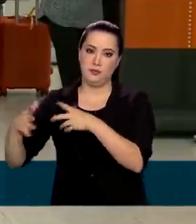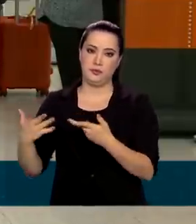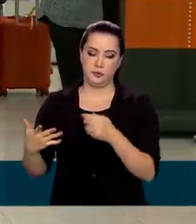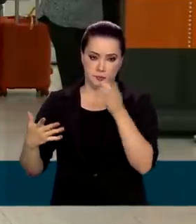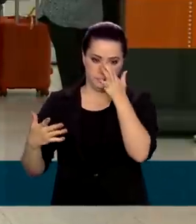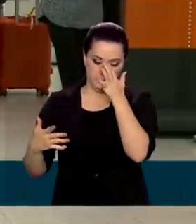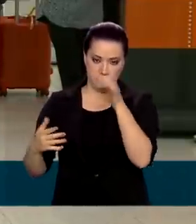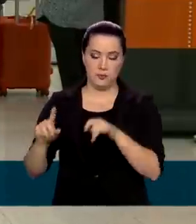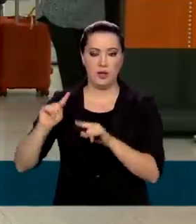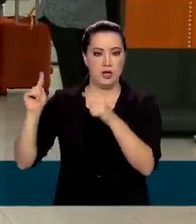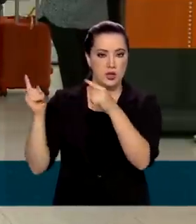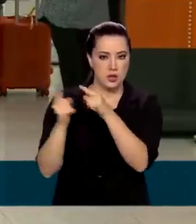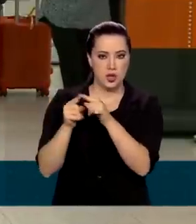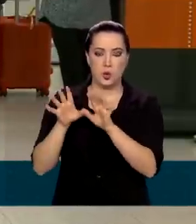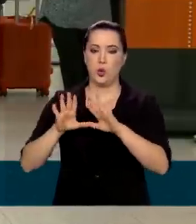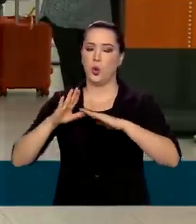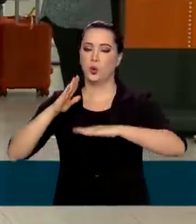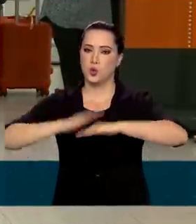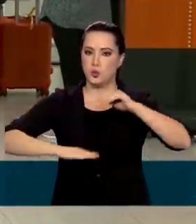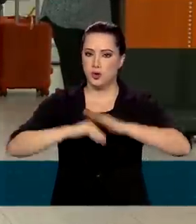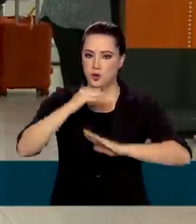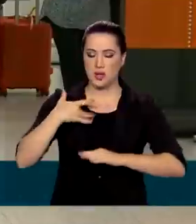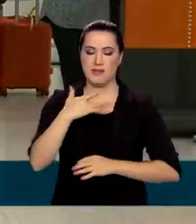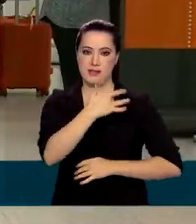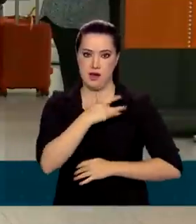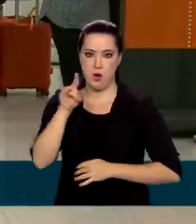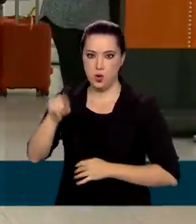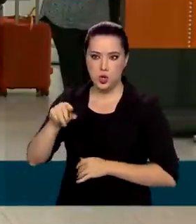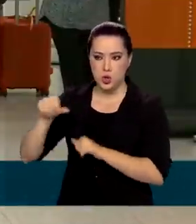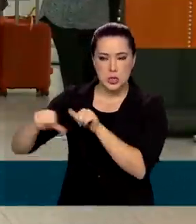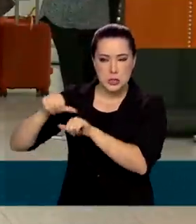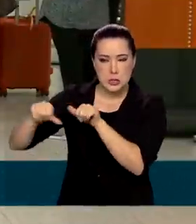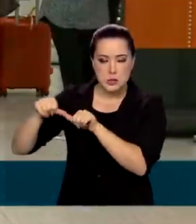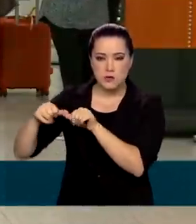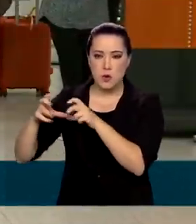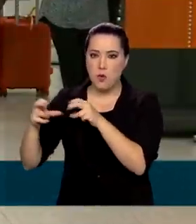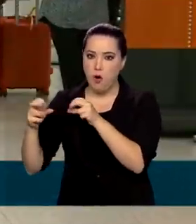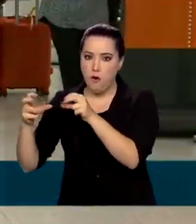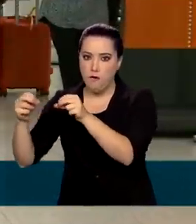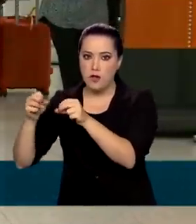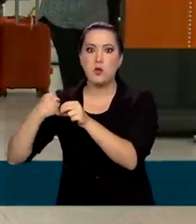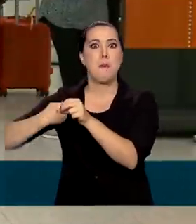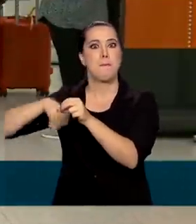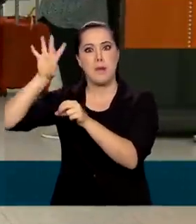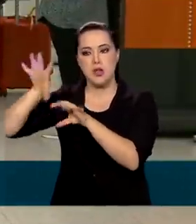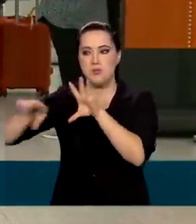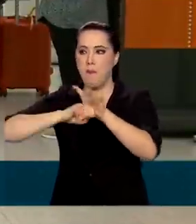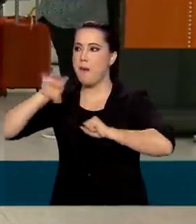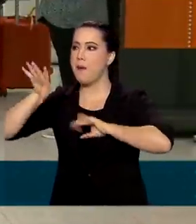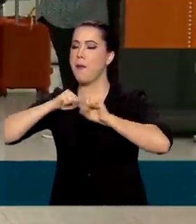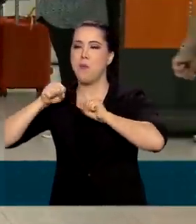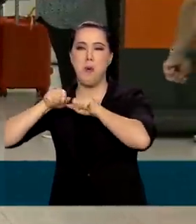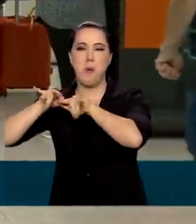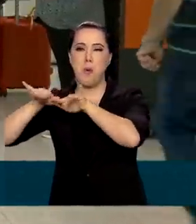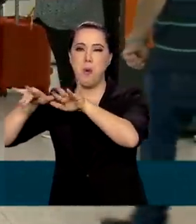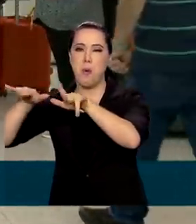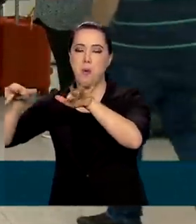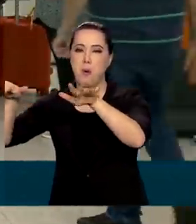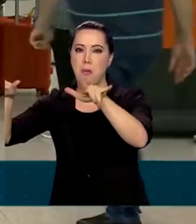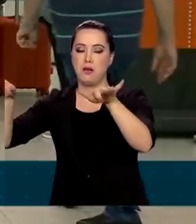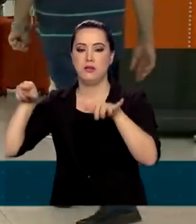Segundo especialistas, uma mutação teria tornado o vírus mais transmissível e ele teria se espalhado